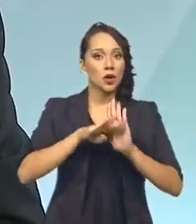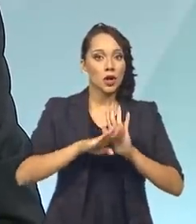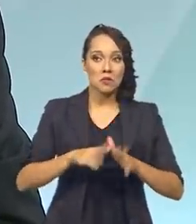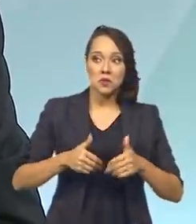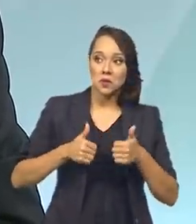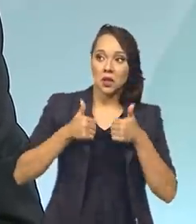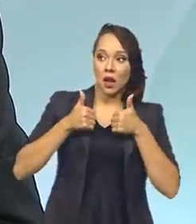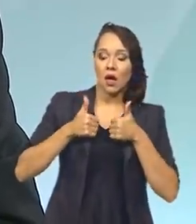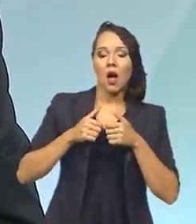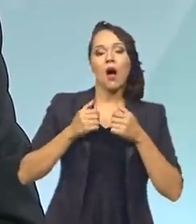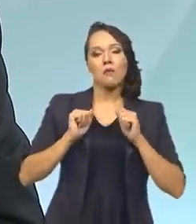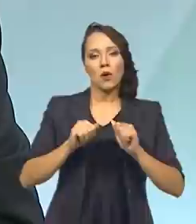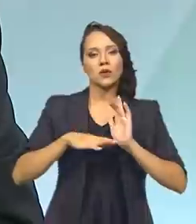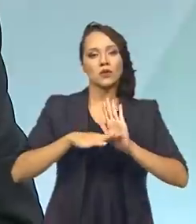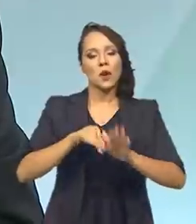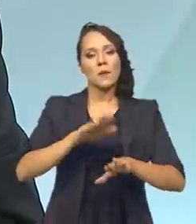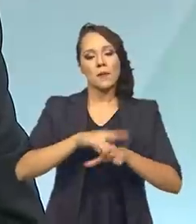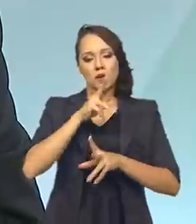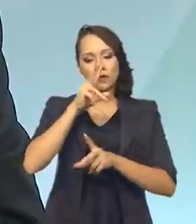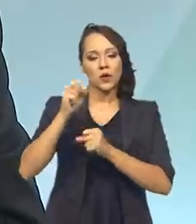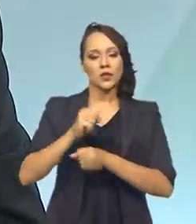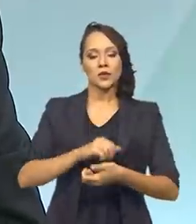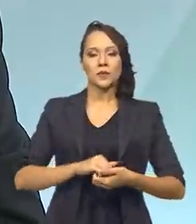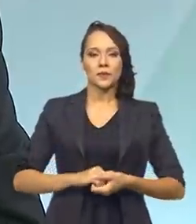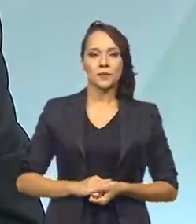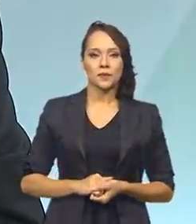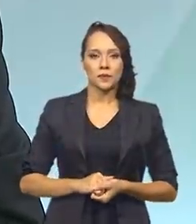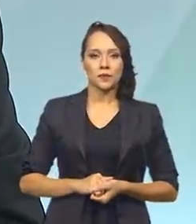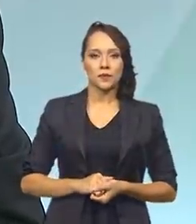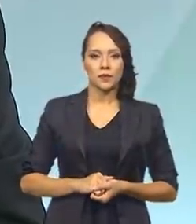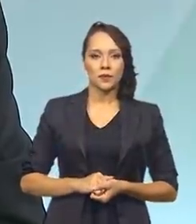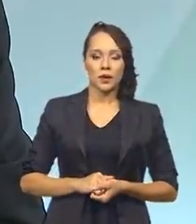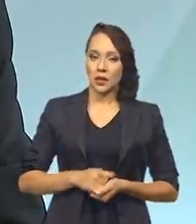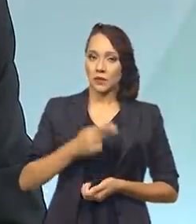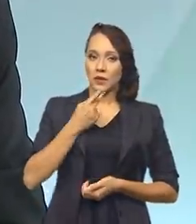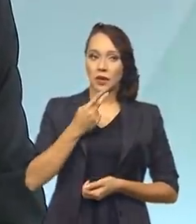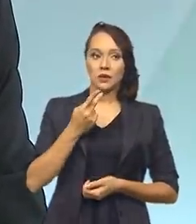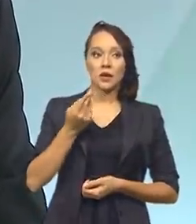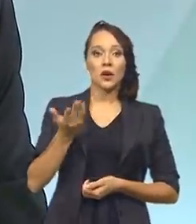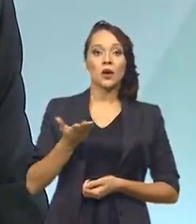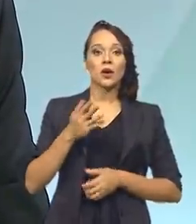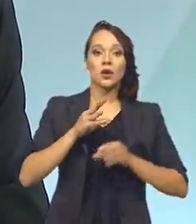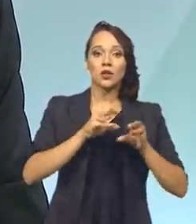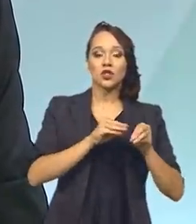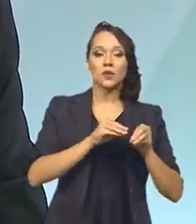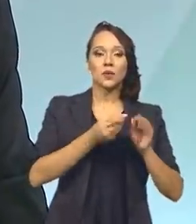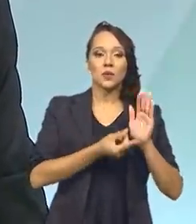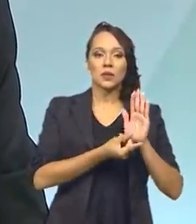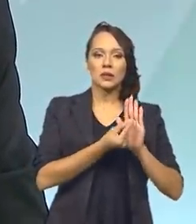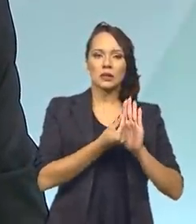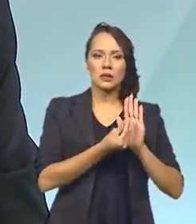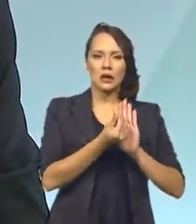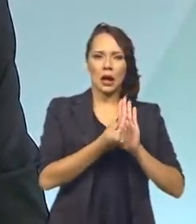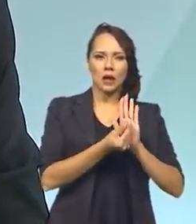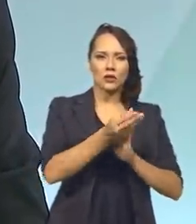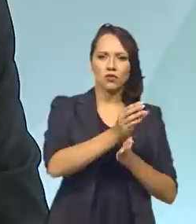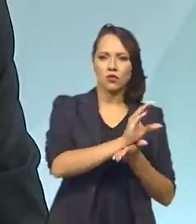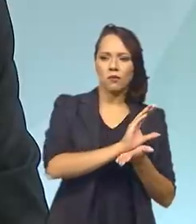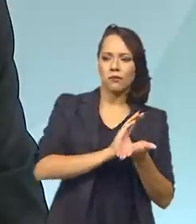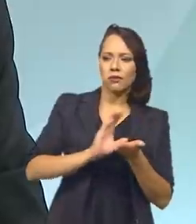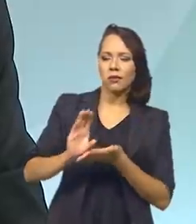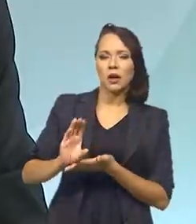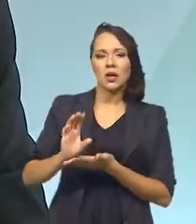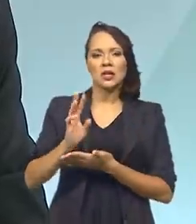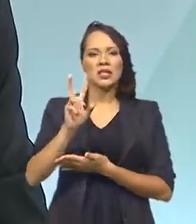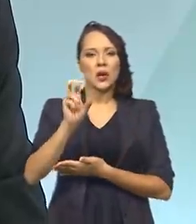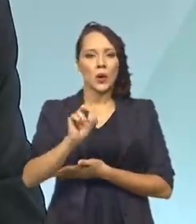poderá nos ajudar a fortalecê-lo. Nós estamos falando aí de uma transferência de renda de 40%,